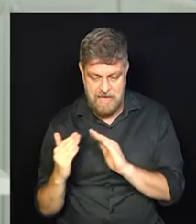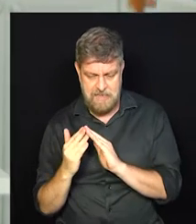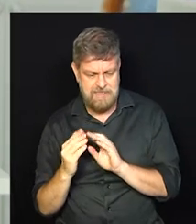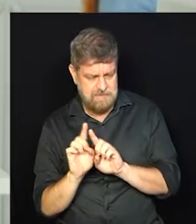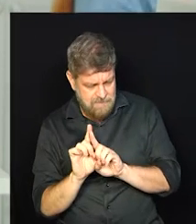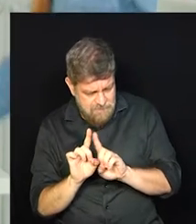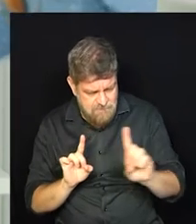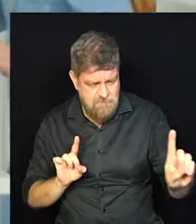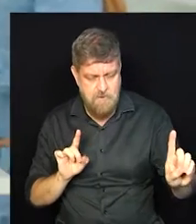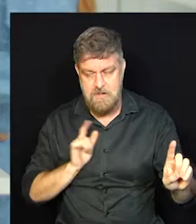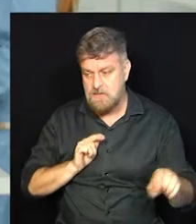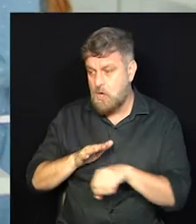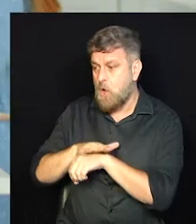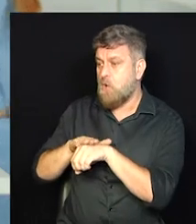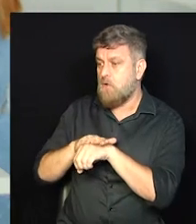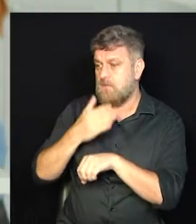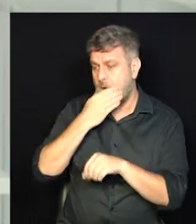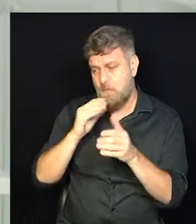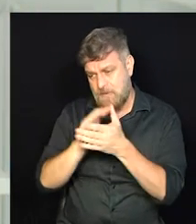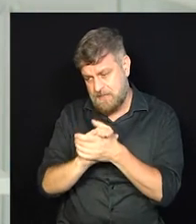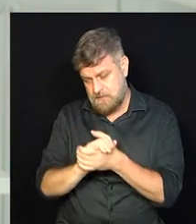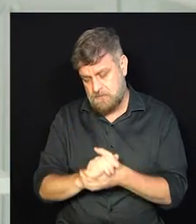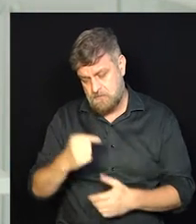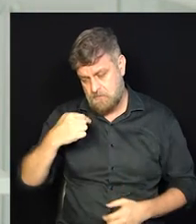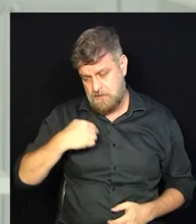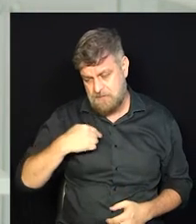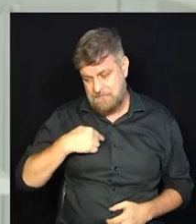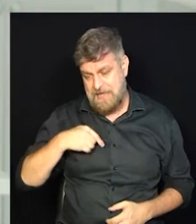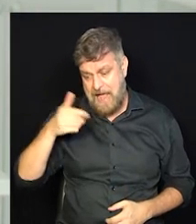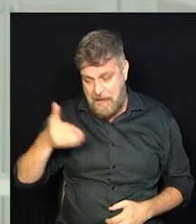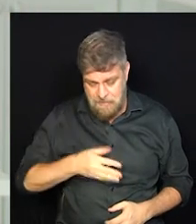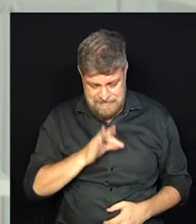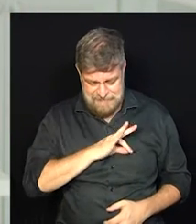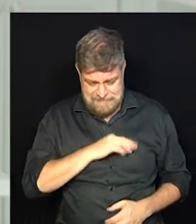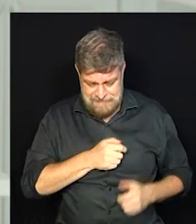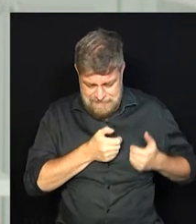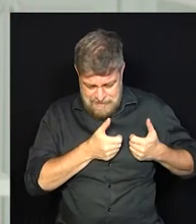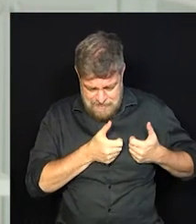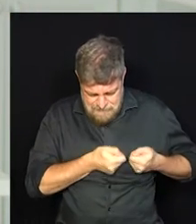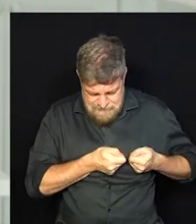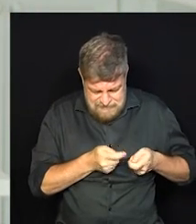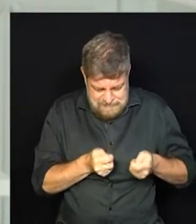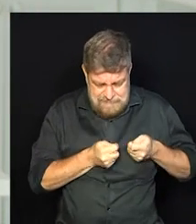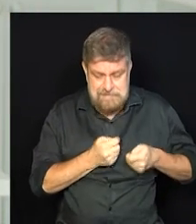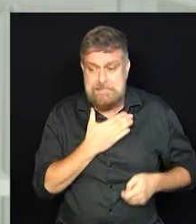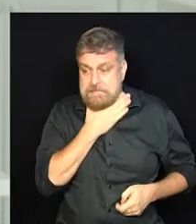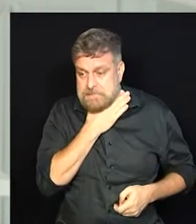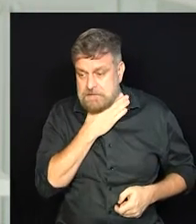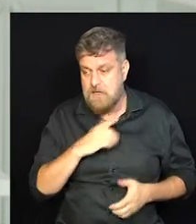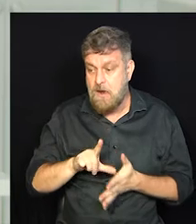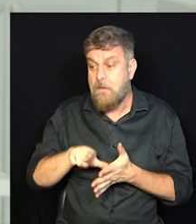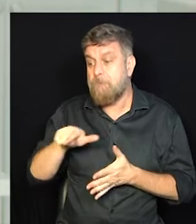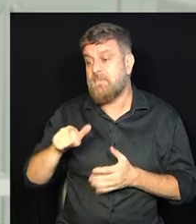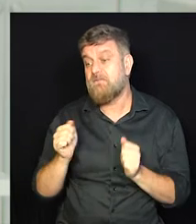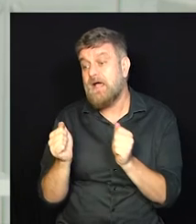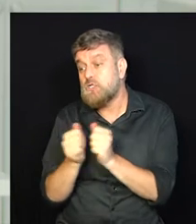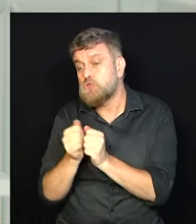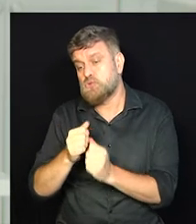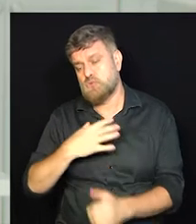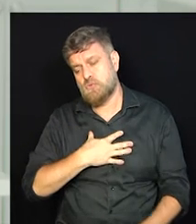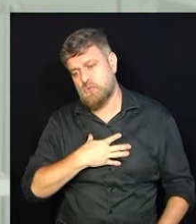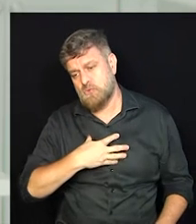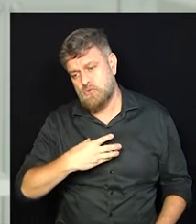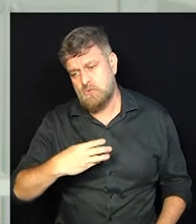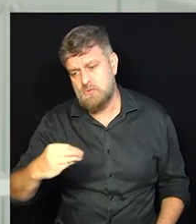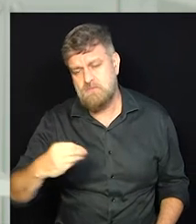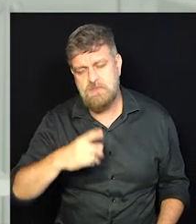podem negociar com o marido. Olha, a gente vai apertar, que foi o meu caso. A gente vai apertar um pouquinho, mas você vai ter um momento para ficar mais com as crianças,